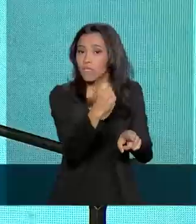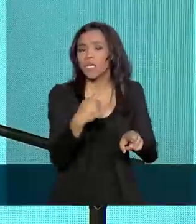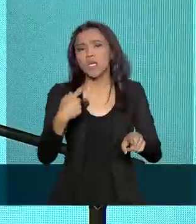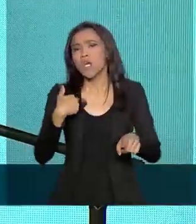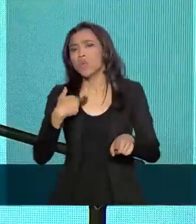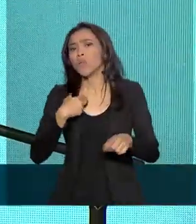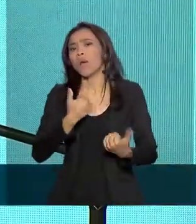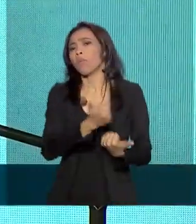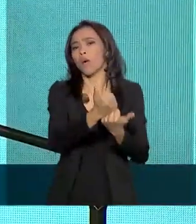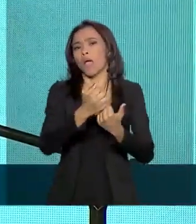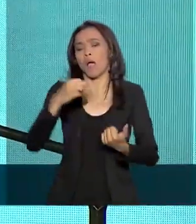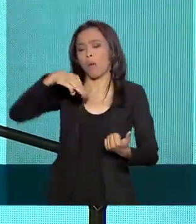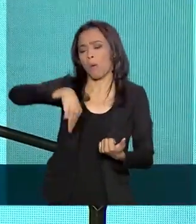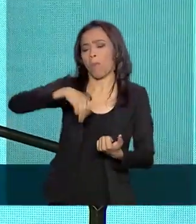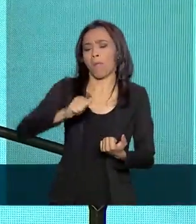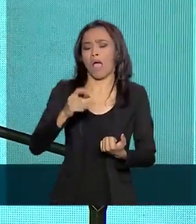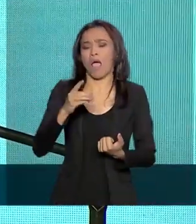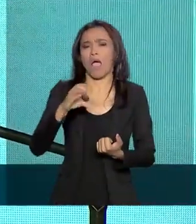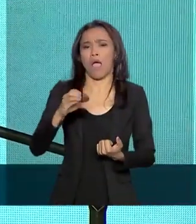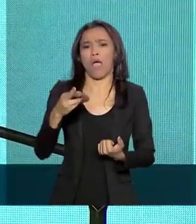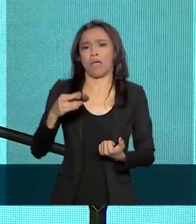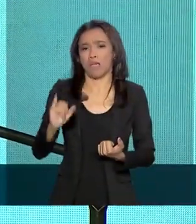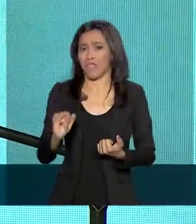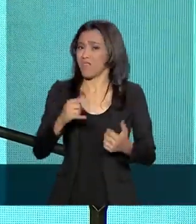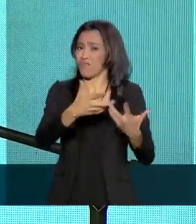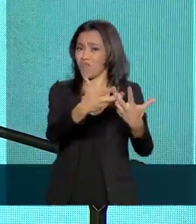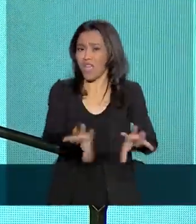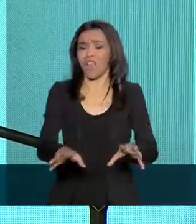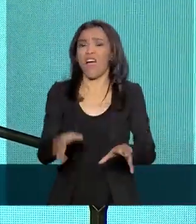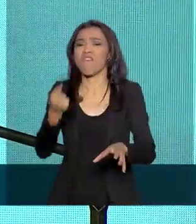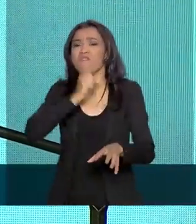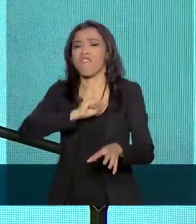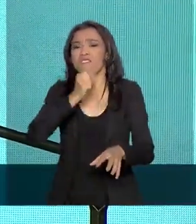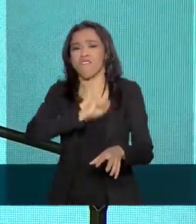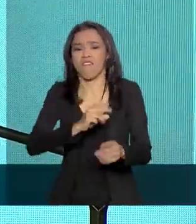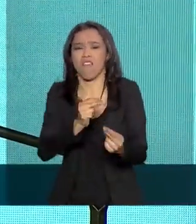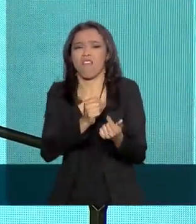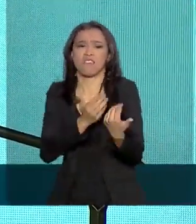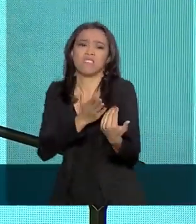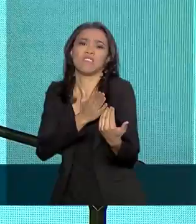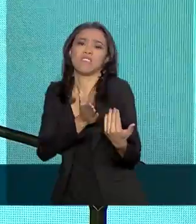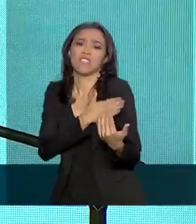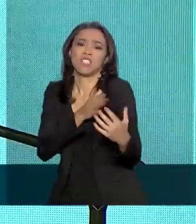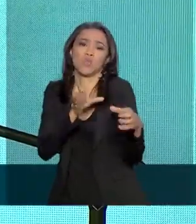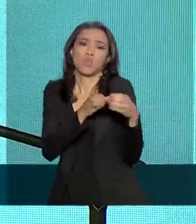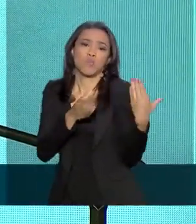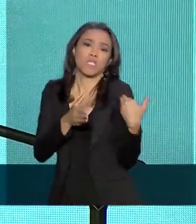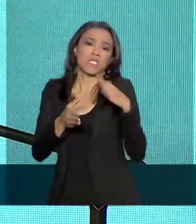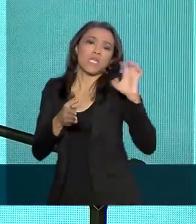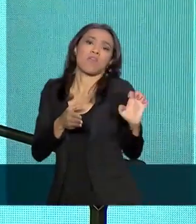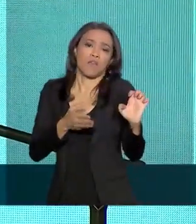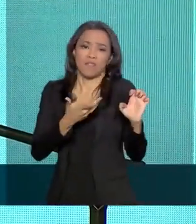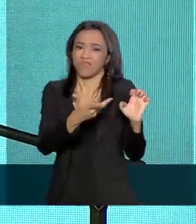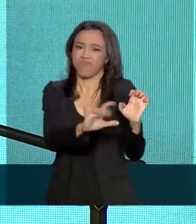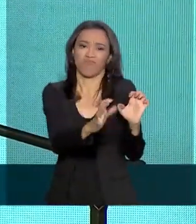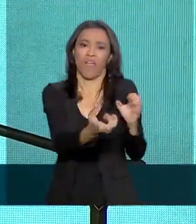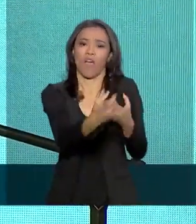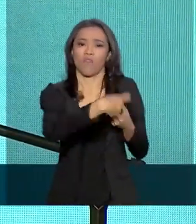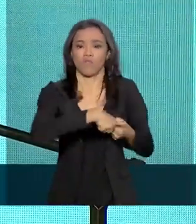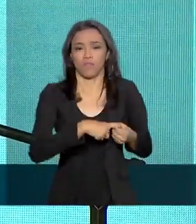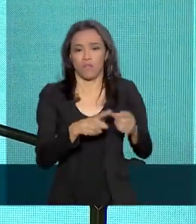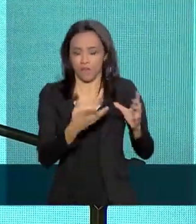aquela velha esquerda não volte ao poder. E se o caminho for apoiar o Macri, que seja o apoio ao Macri, como eu tenho